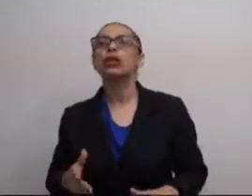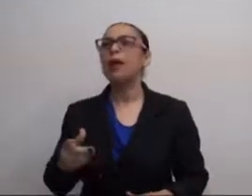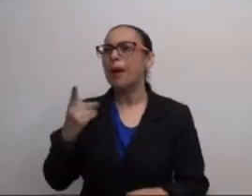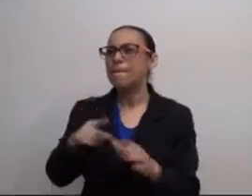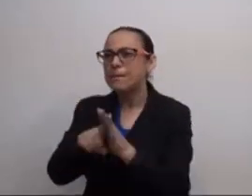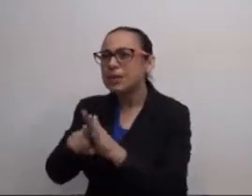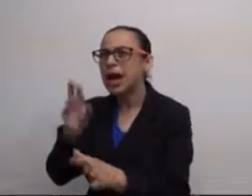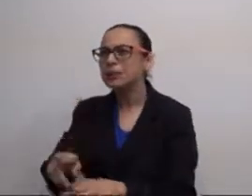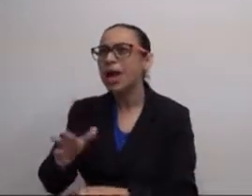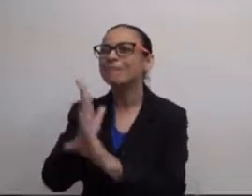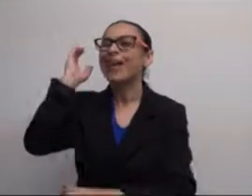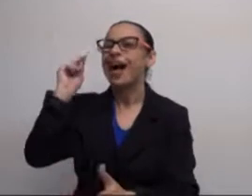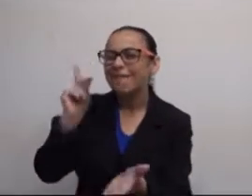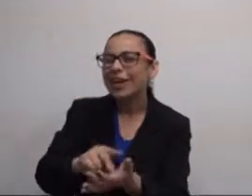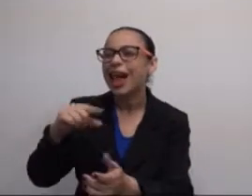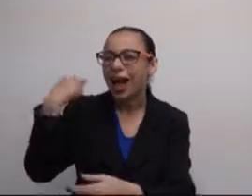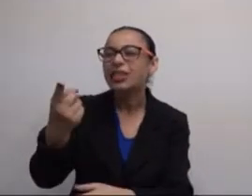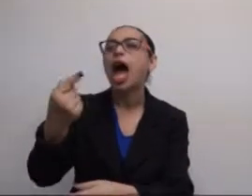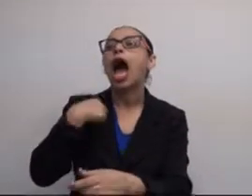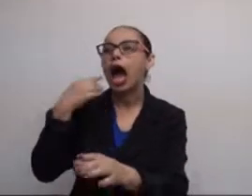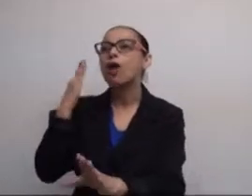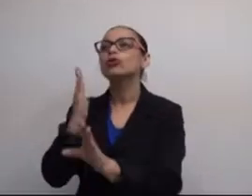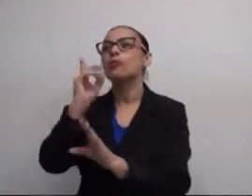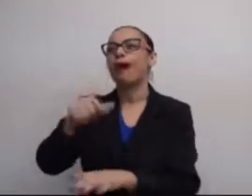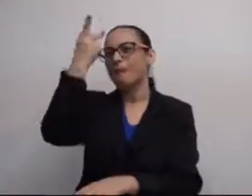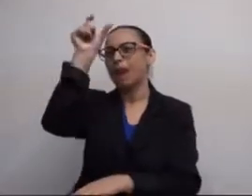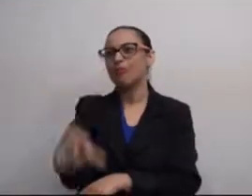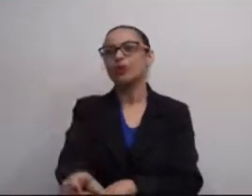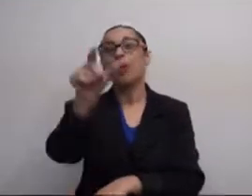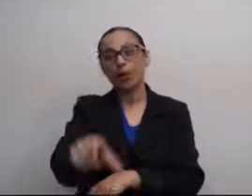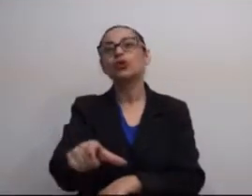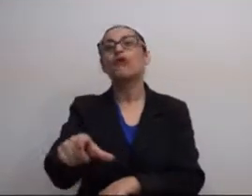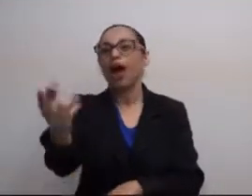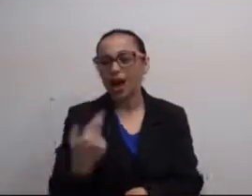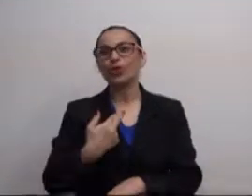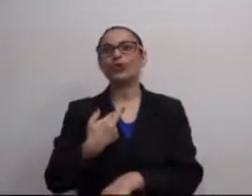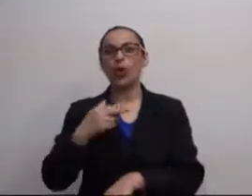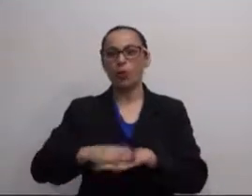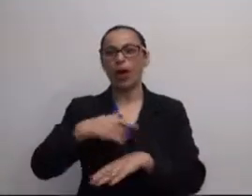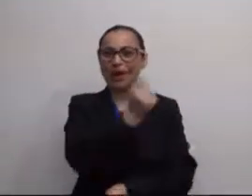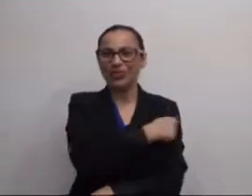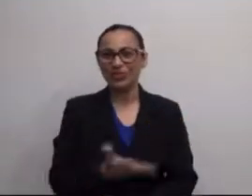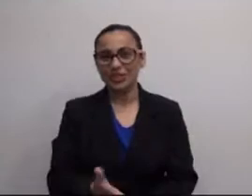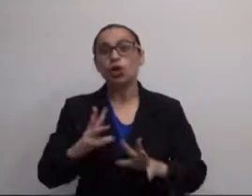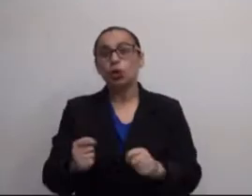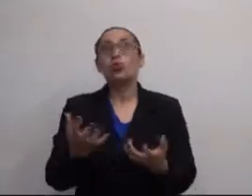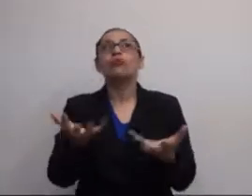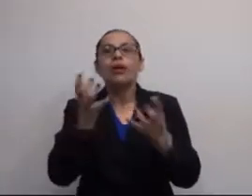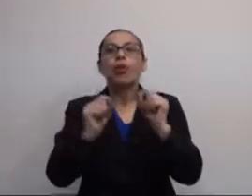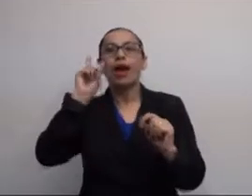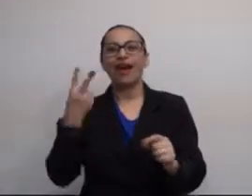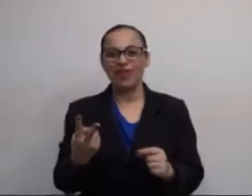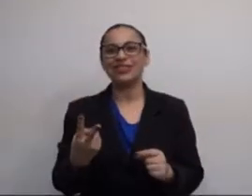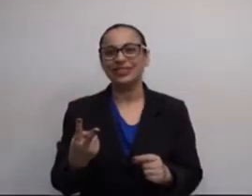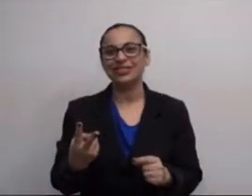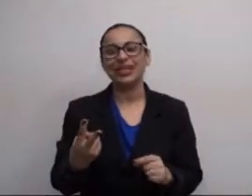gosta de investigar? Quem não gosta de buscar, ter uma resposta, e depois saber que aquilo que ele fez foi para alguém? E esse alguém